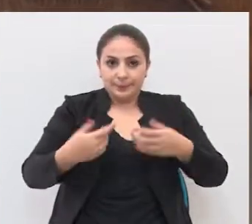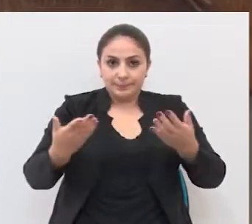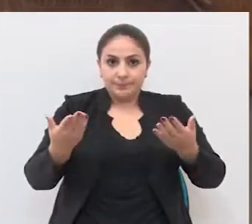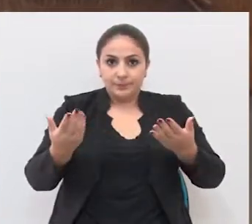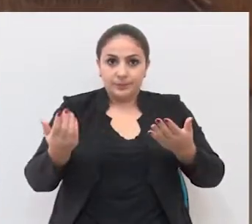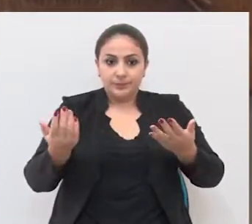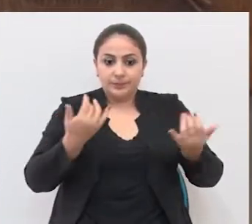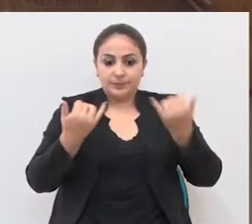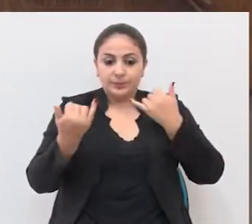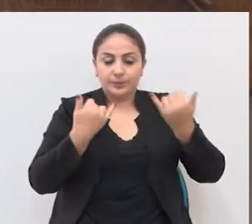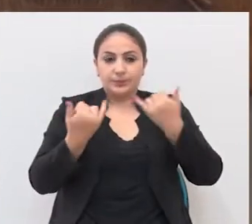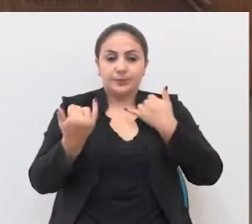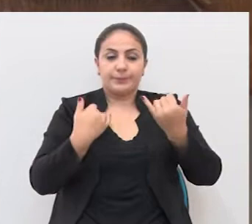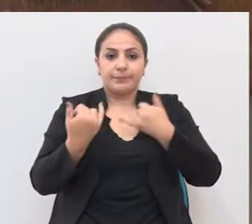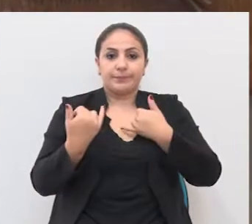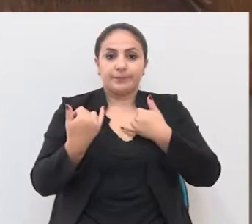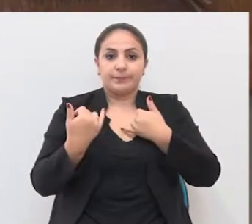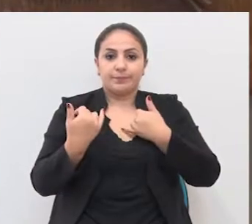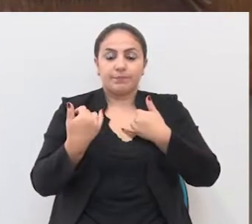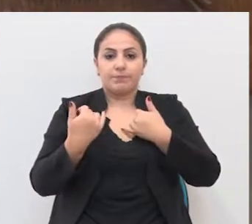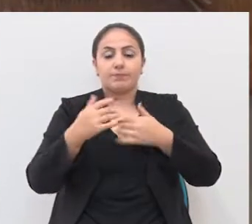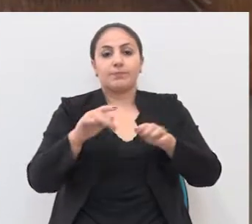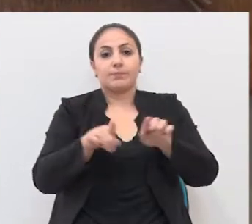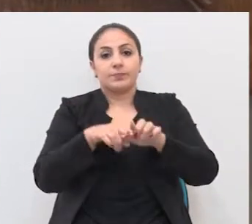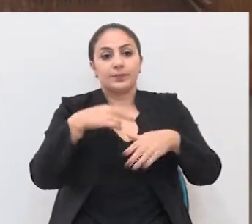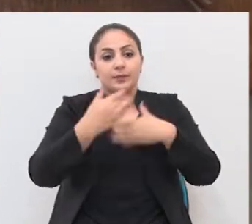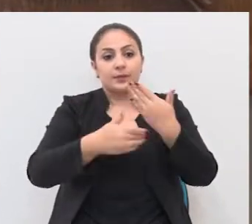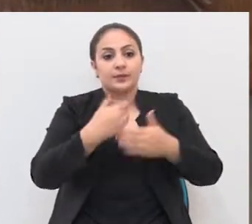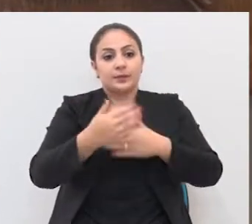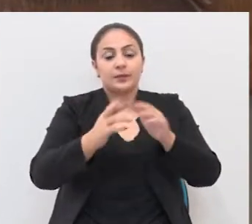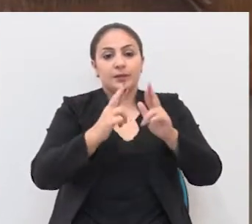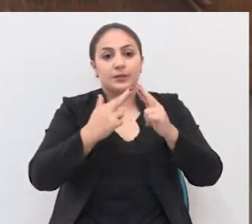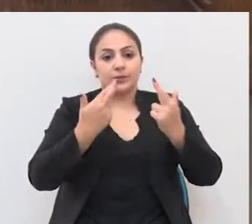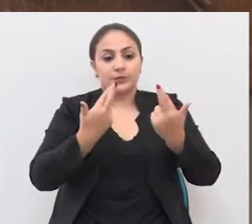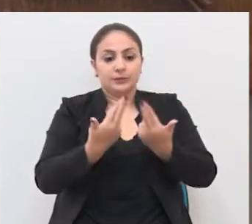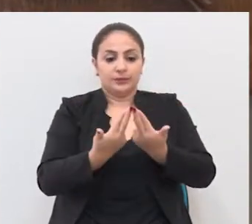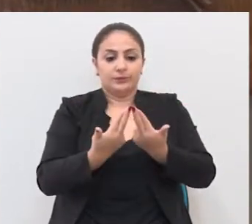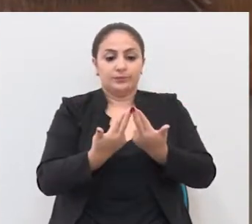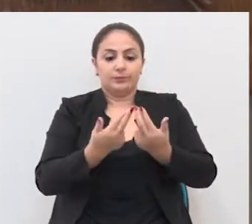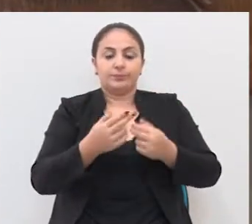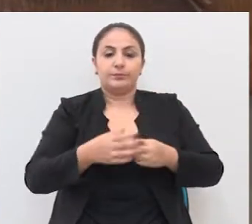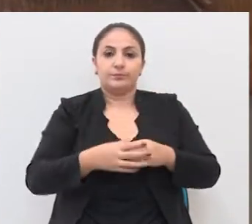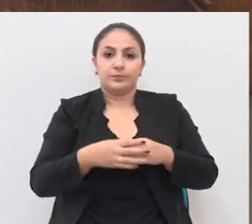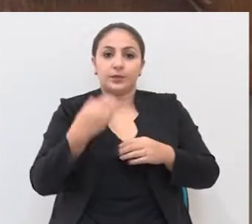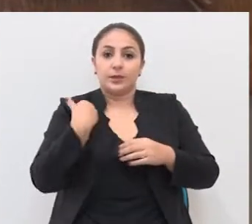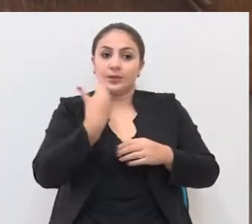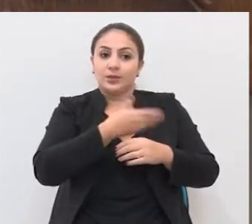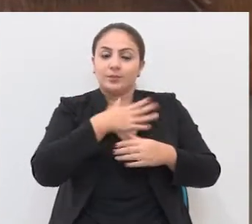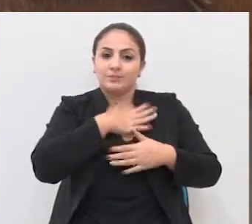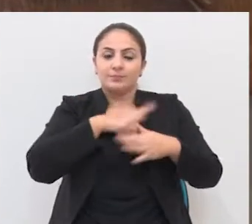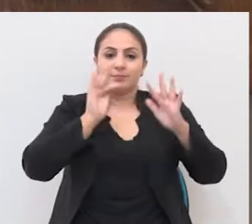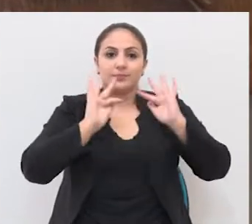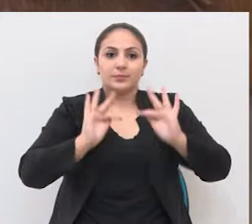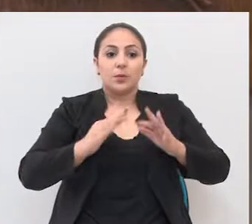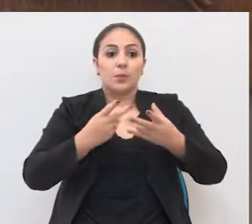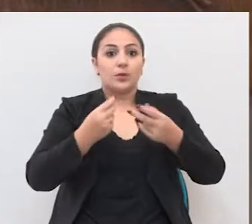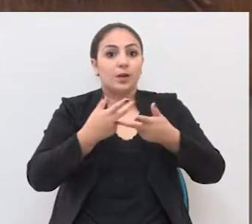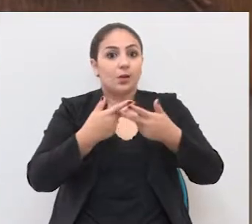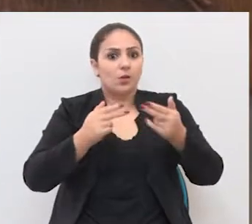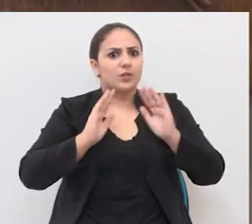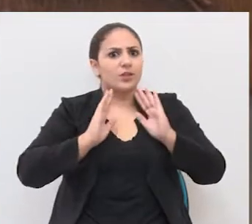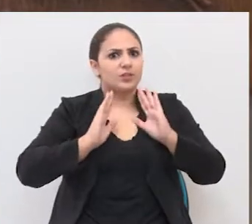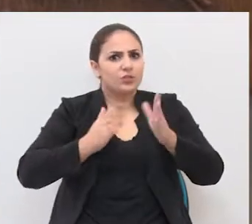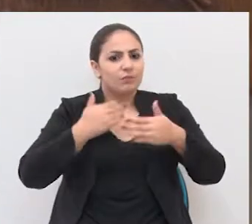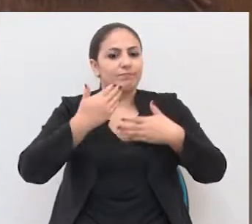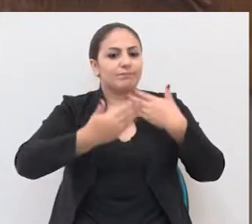demandas constituídas aqui durante o andamento das reuniões da Frente. E a gente fica feliz